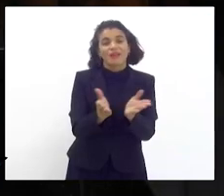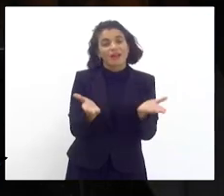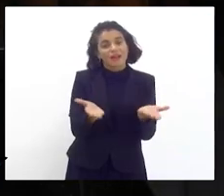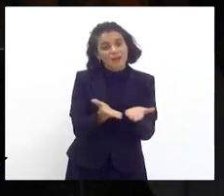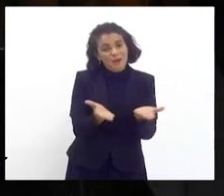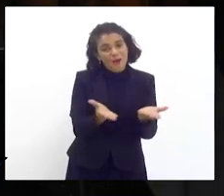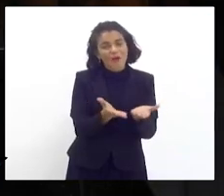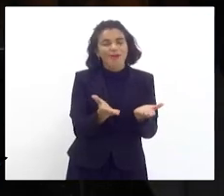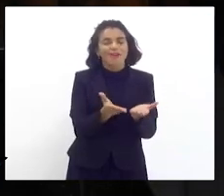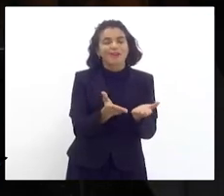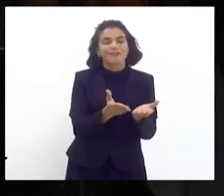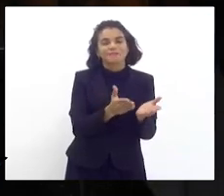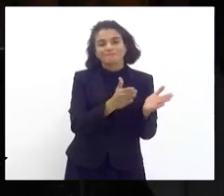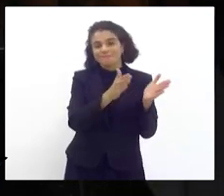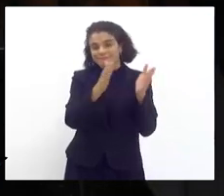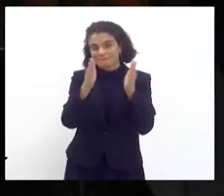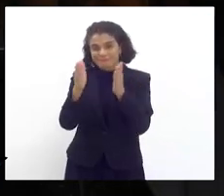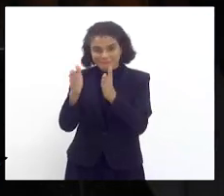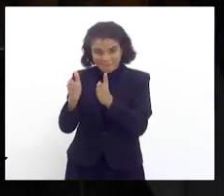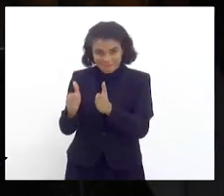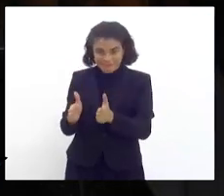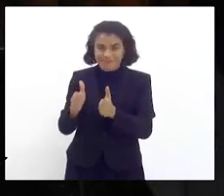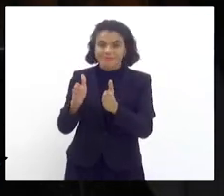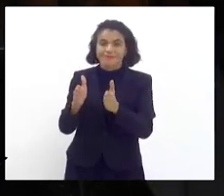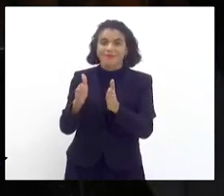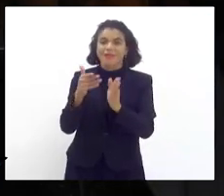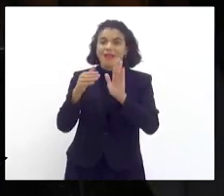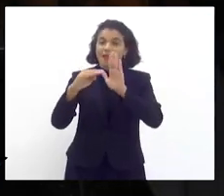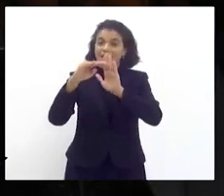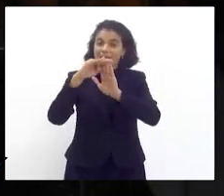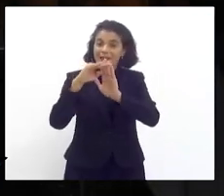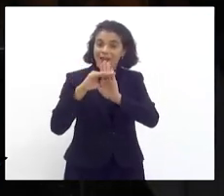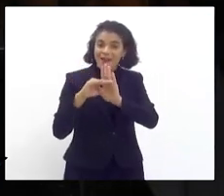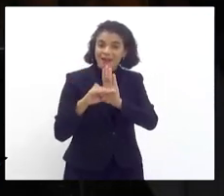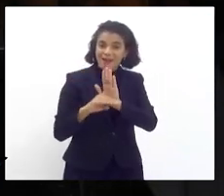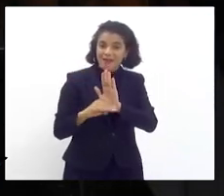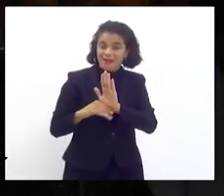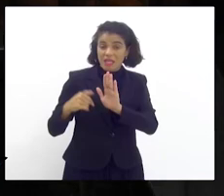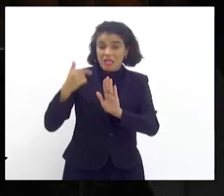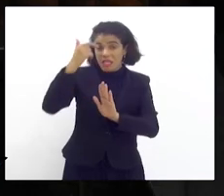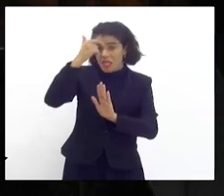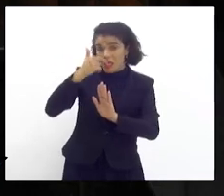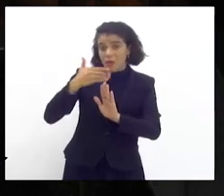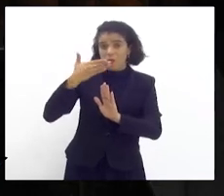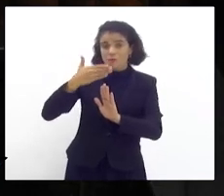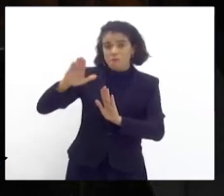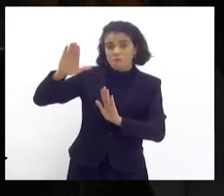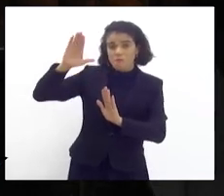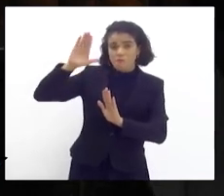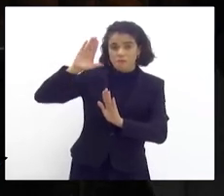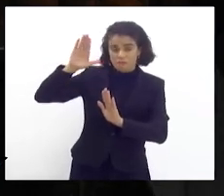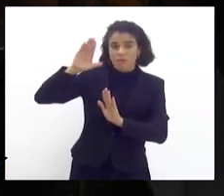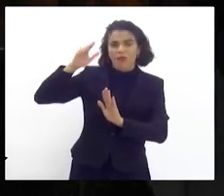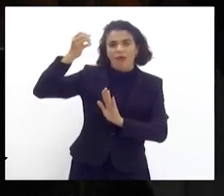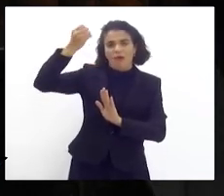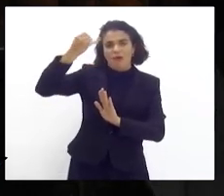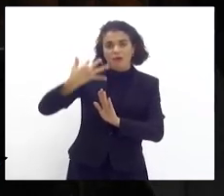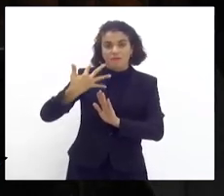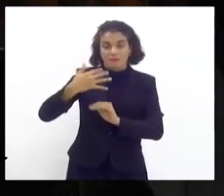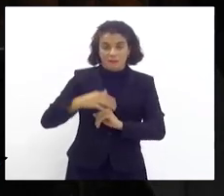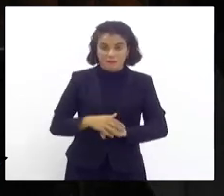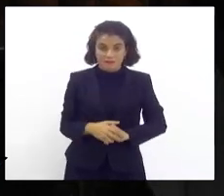vou voltar aqui à pauta que eu me propunha a falar,